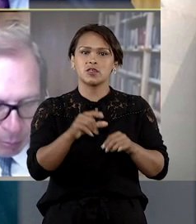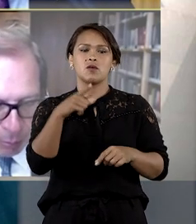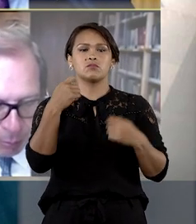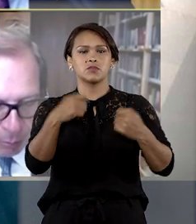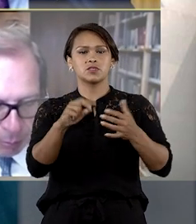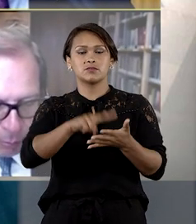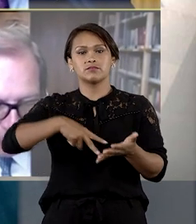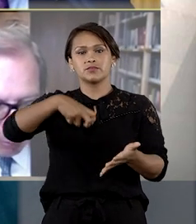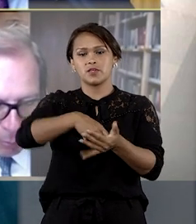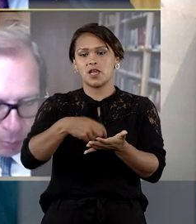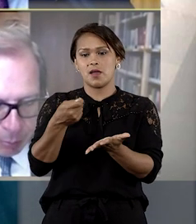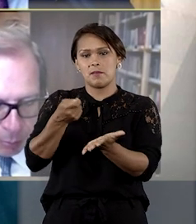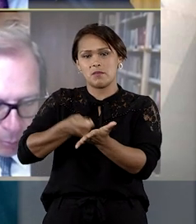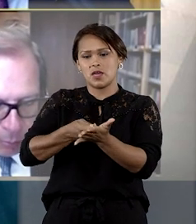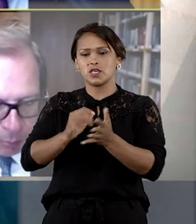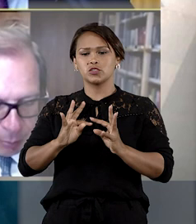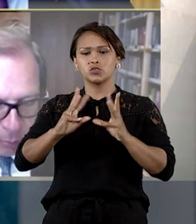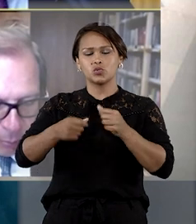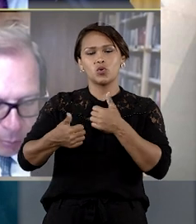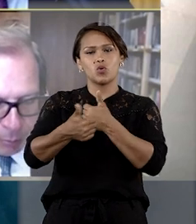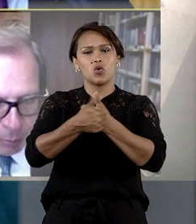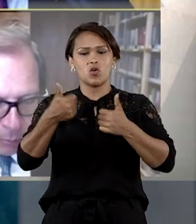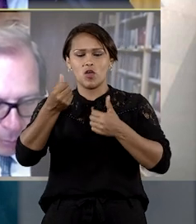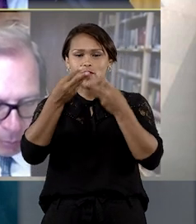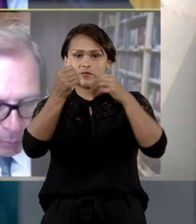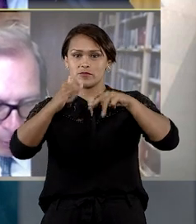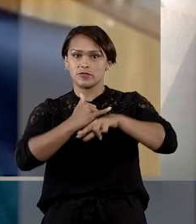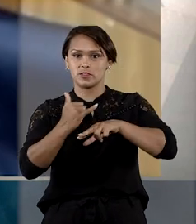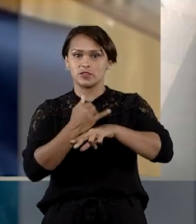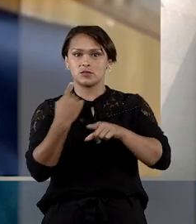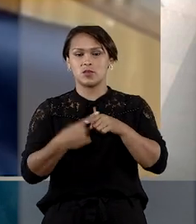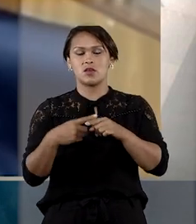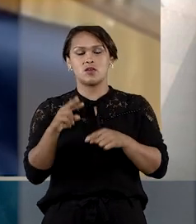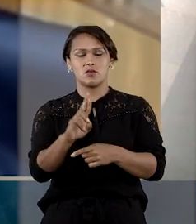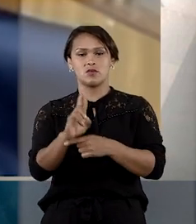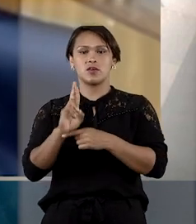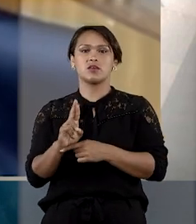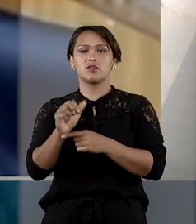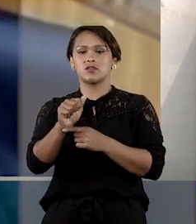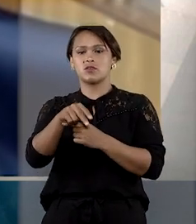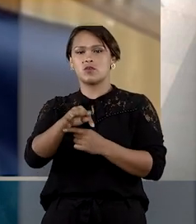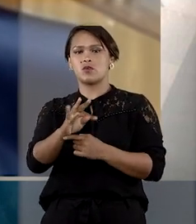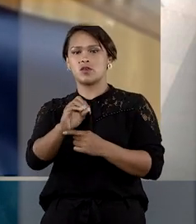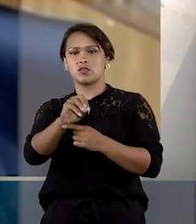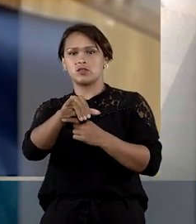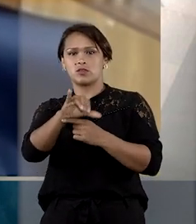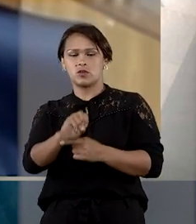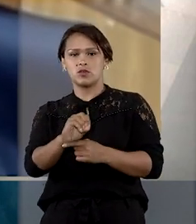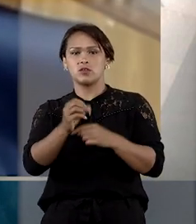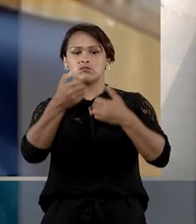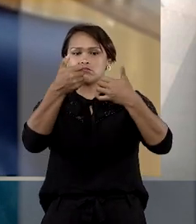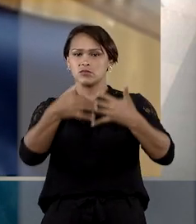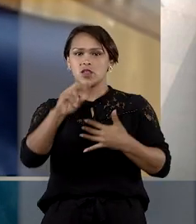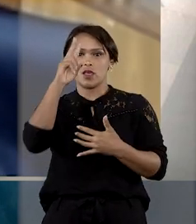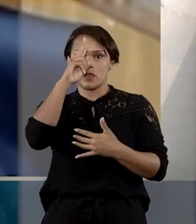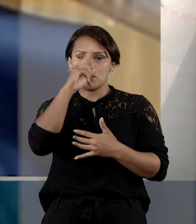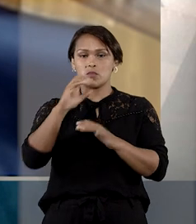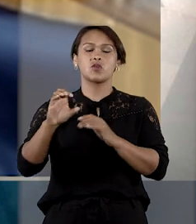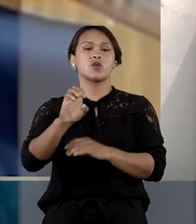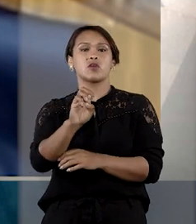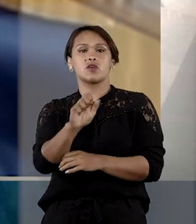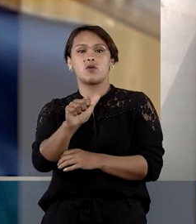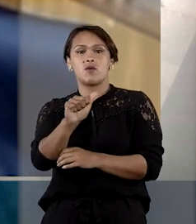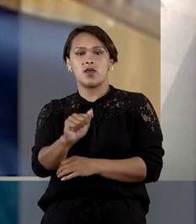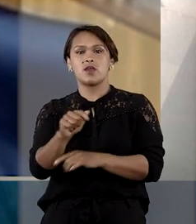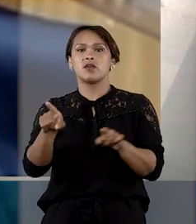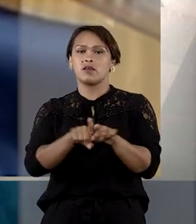deve ser condenado a indenizar os danos causados à vítima. O ministro relator, Antônio Carlos Ferreira, frisou que o Estatuto da